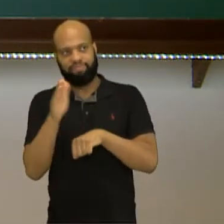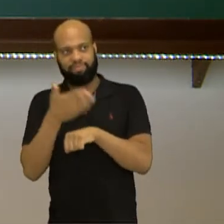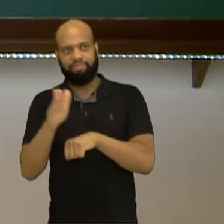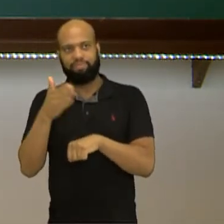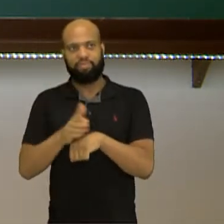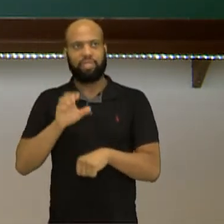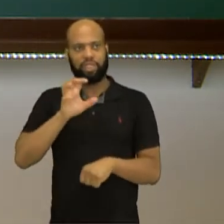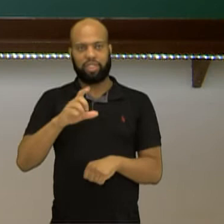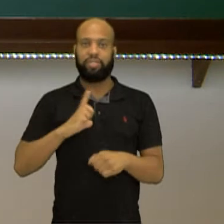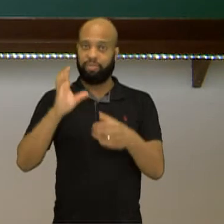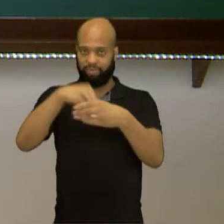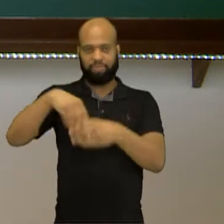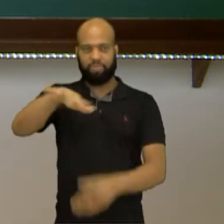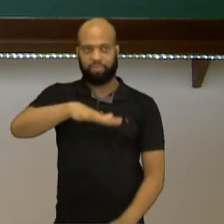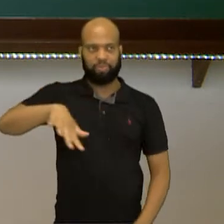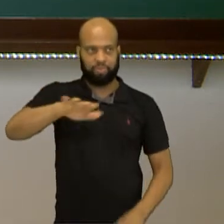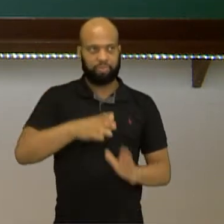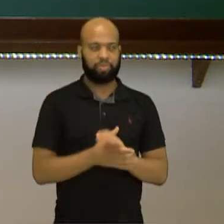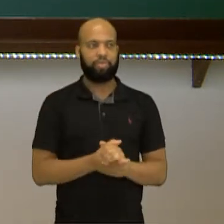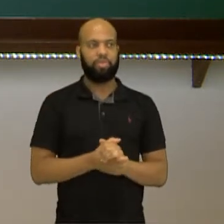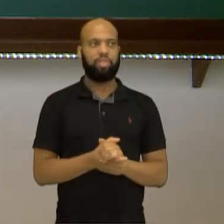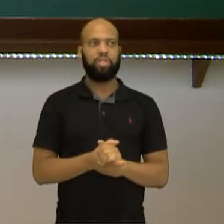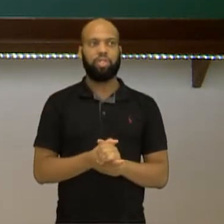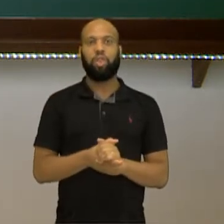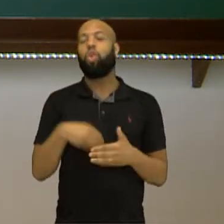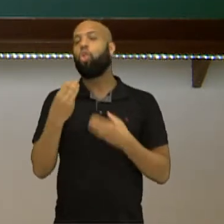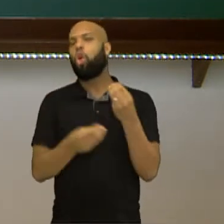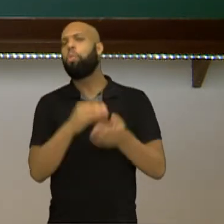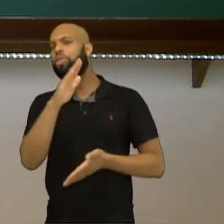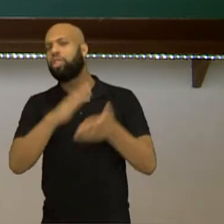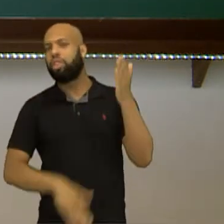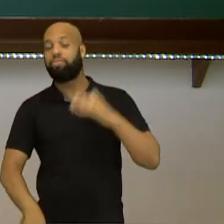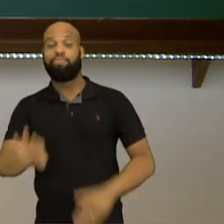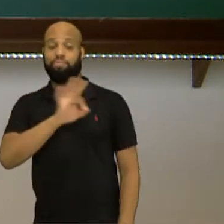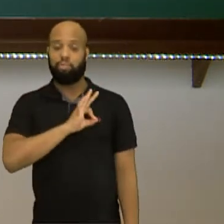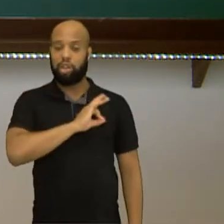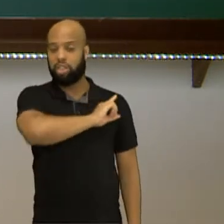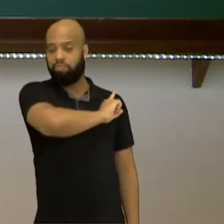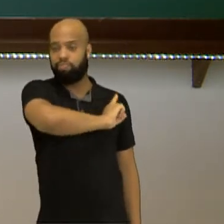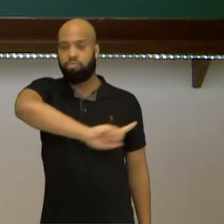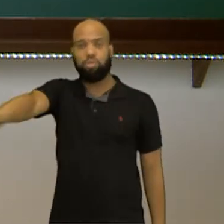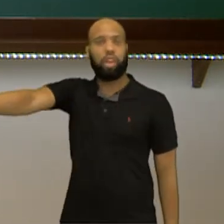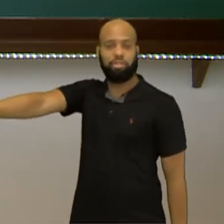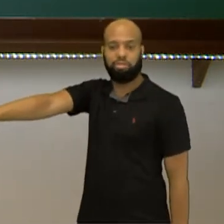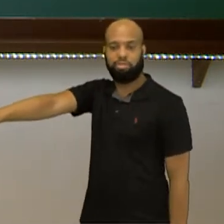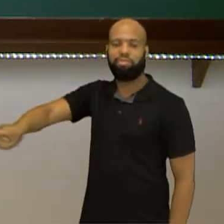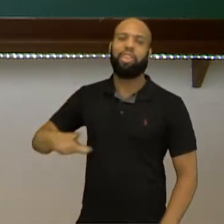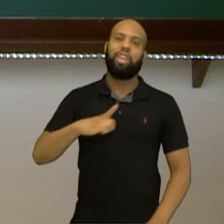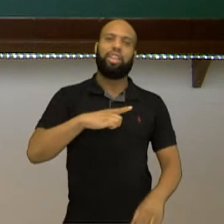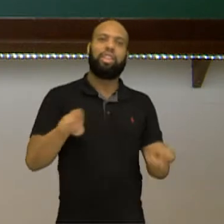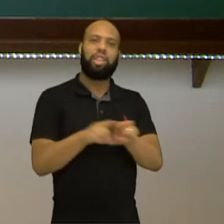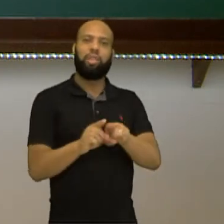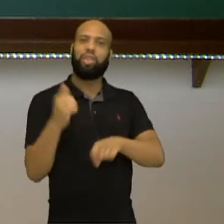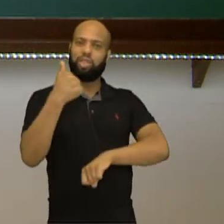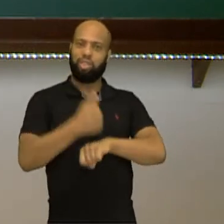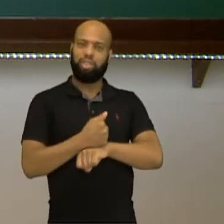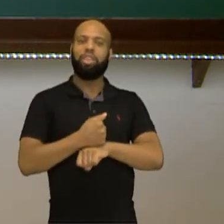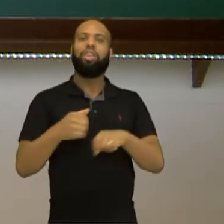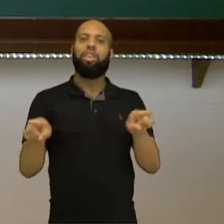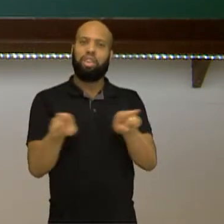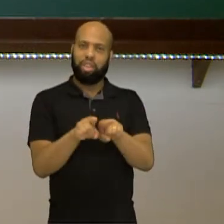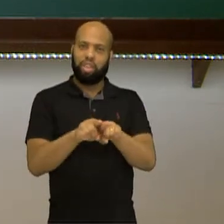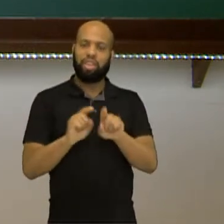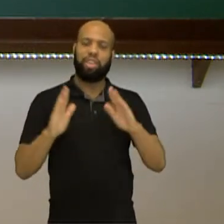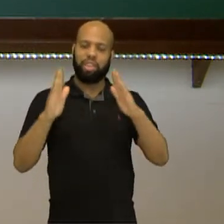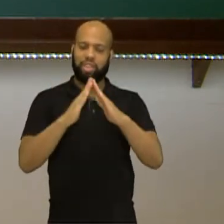modalidade ali naquele espaço. Como que eles eram retirados? Policiamento, né? Os donos das residências e aí